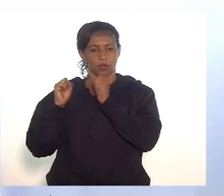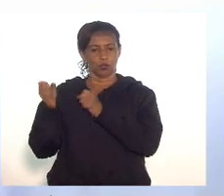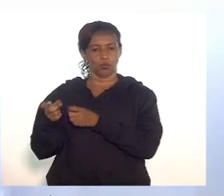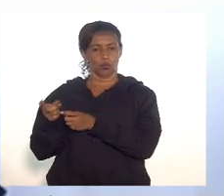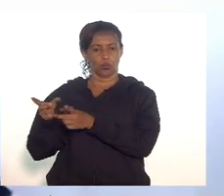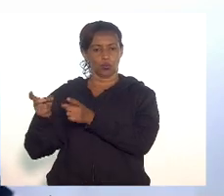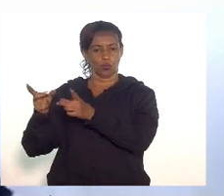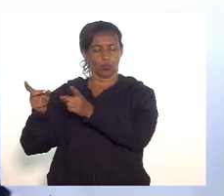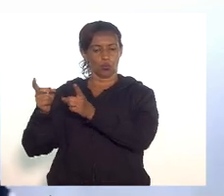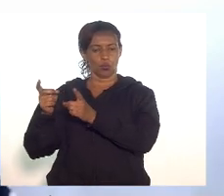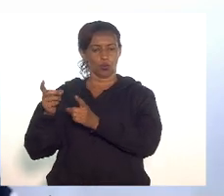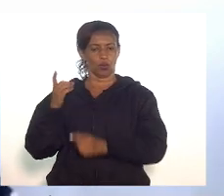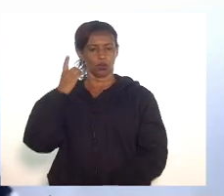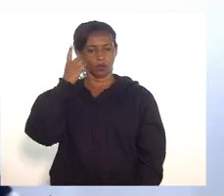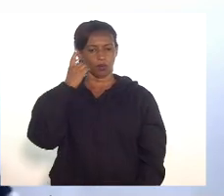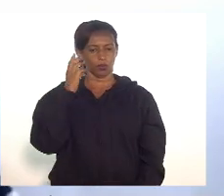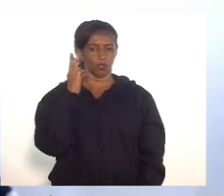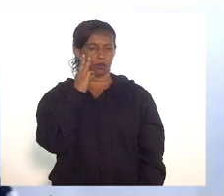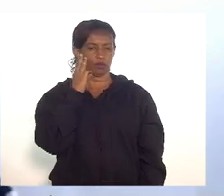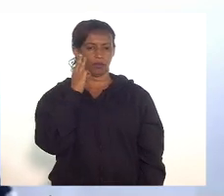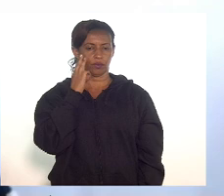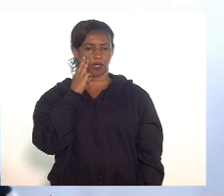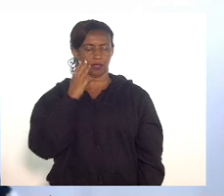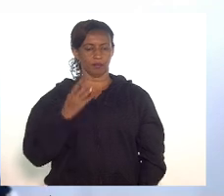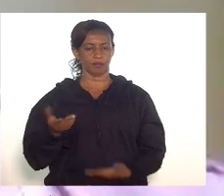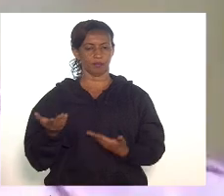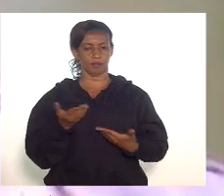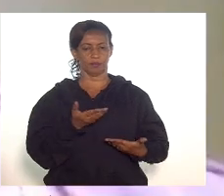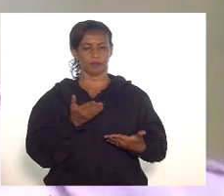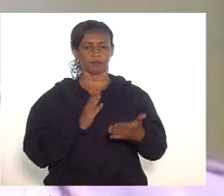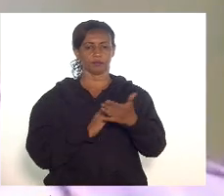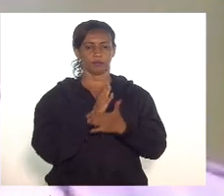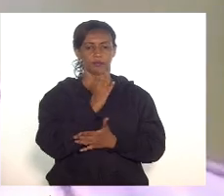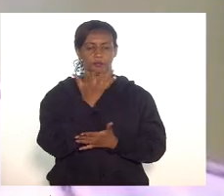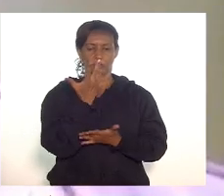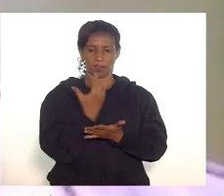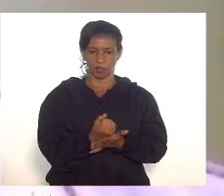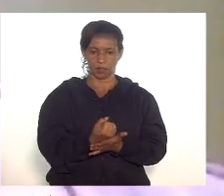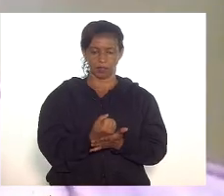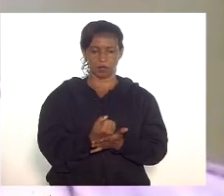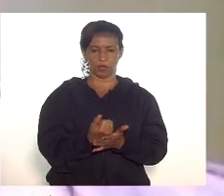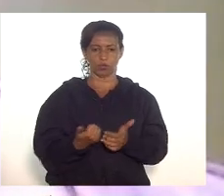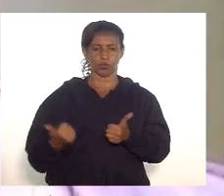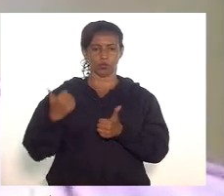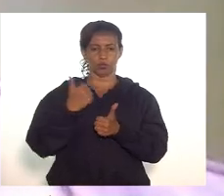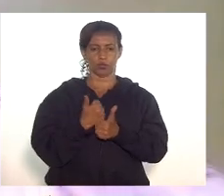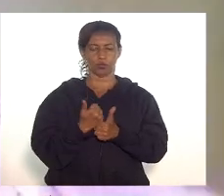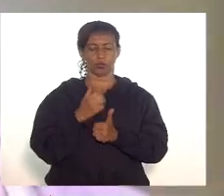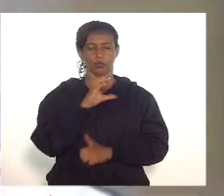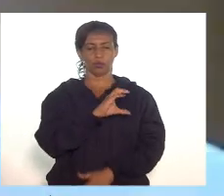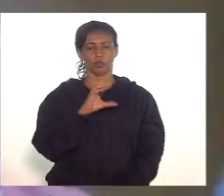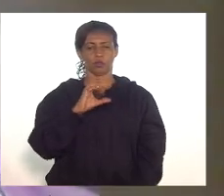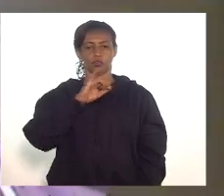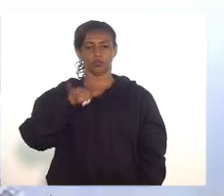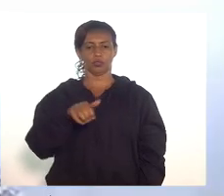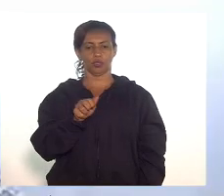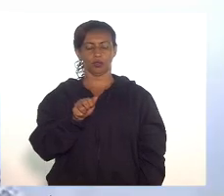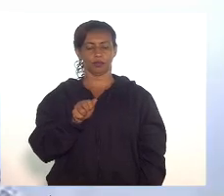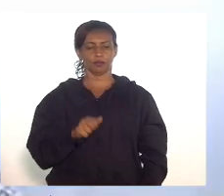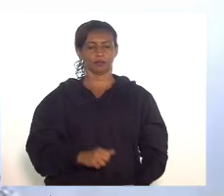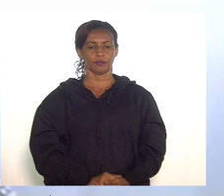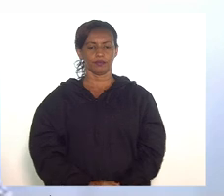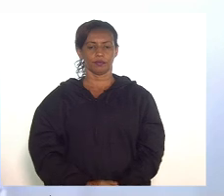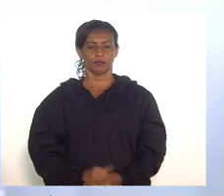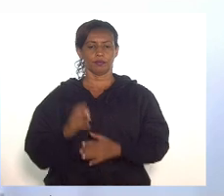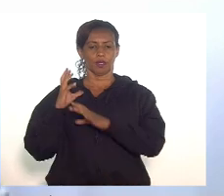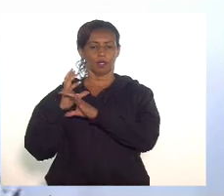deputado Valdeque Carneiro. Parecer favorável nos termos do substitutivo da CCJ. Pela comissão